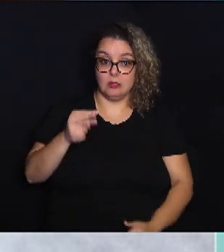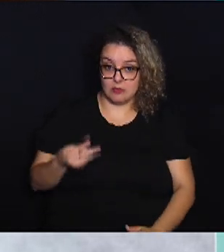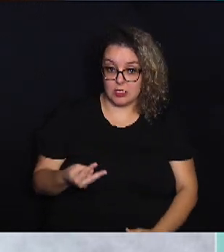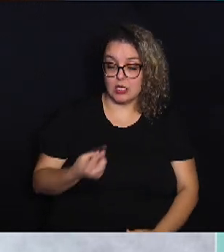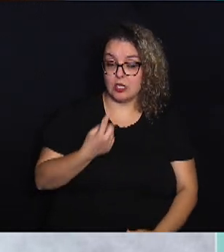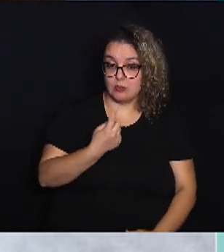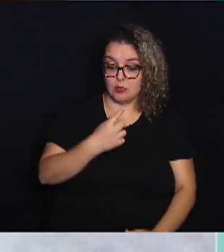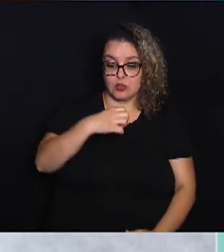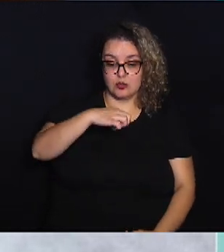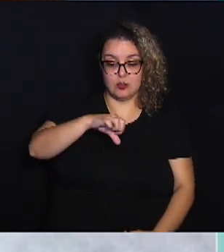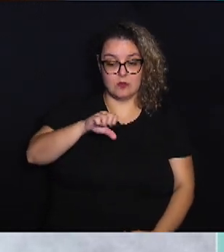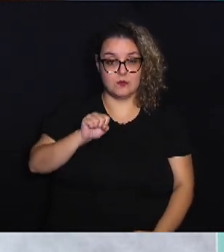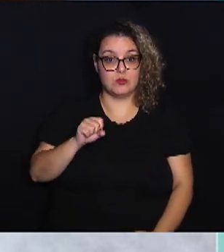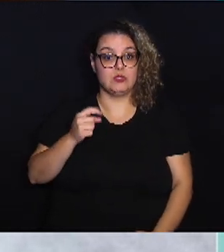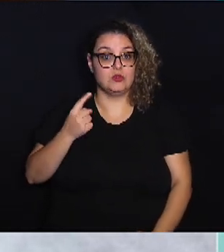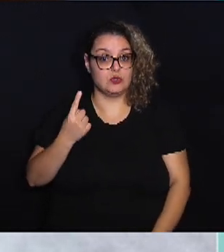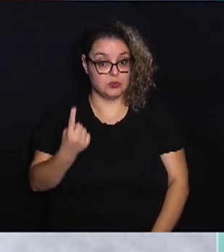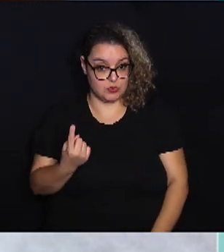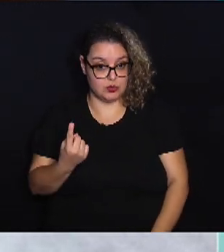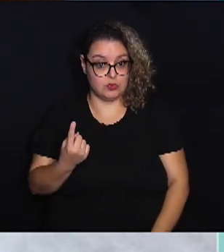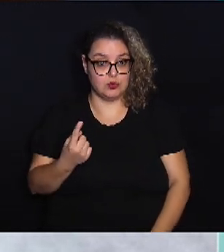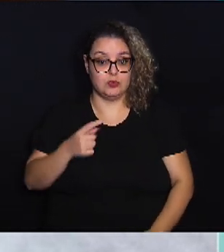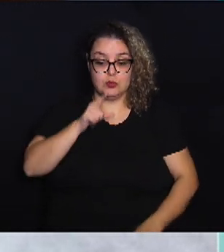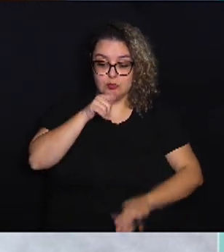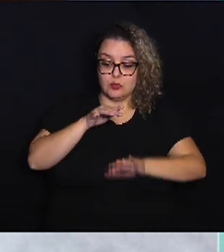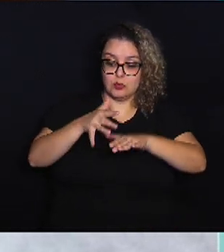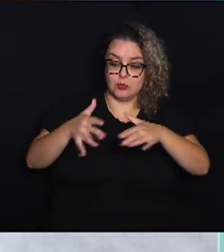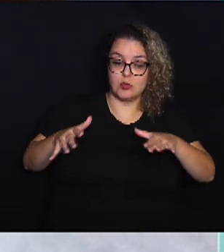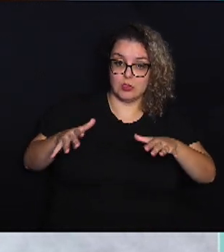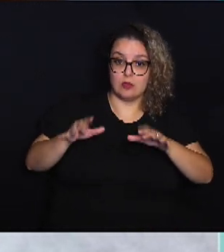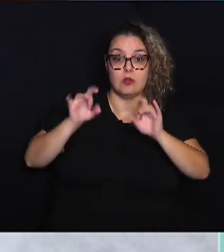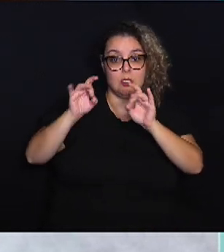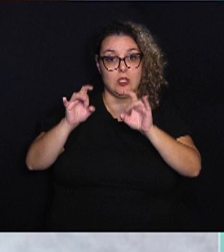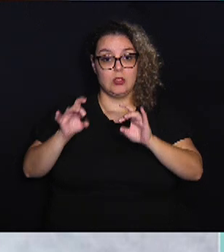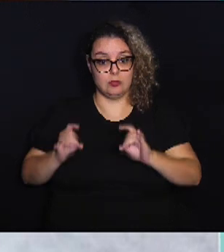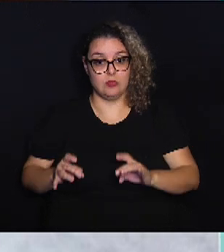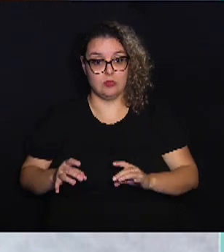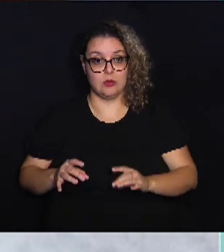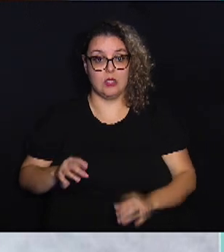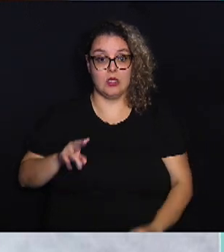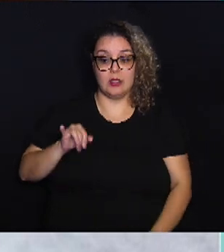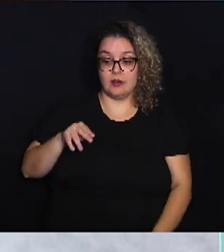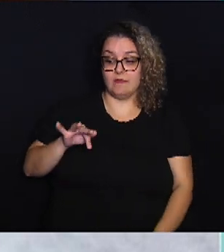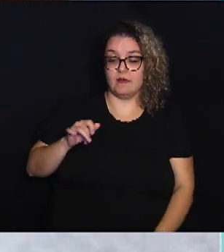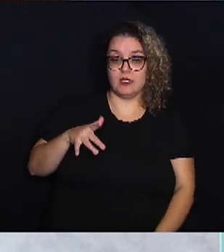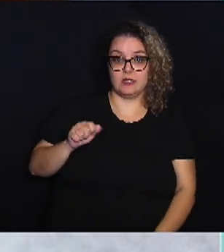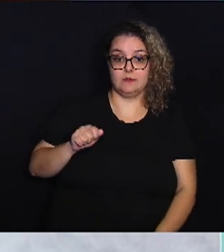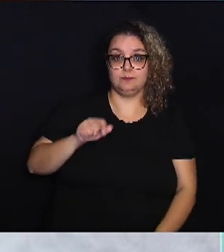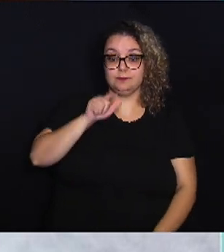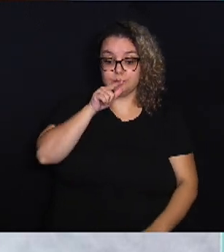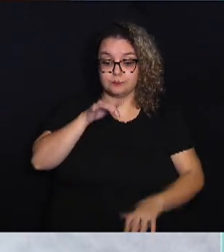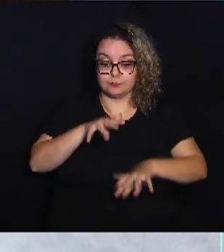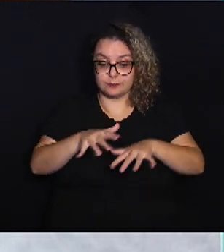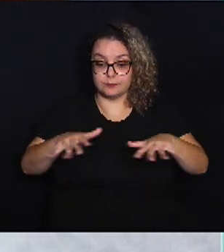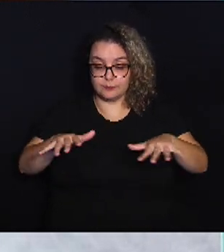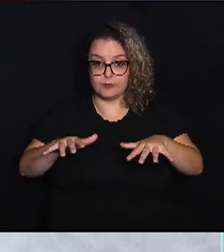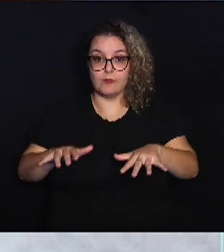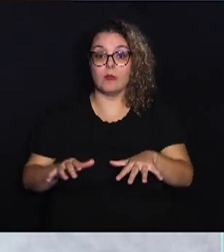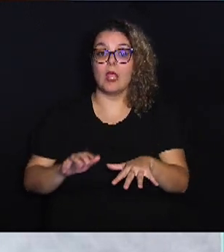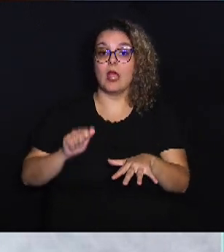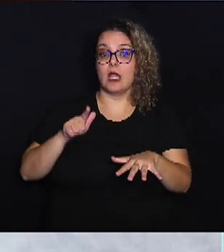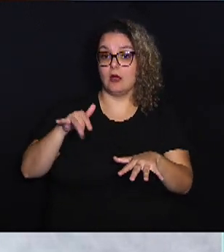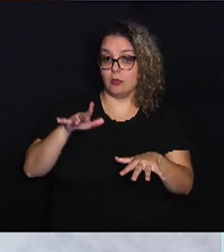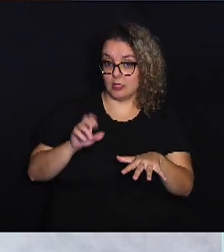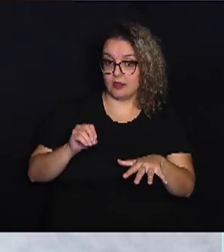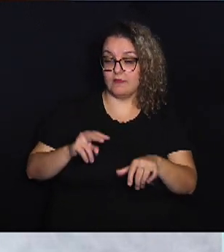1981 no oceano e se especializaram em infectar algas verdes no mar. Eles também foram encontrados no